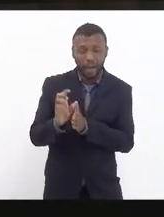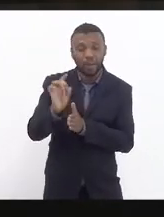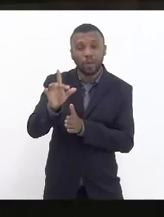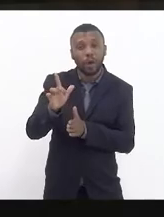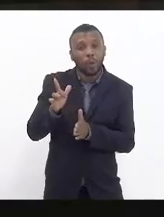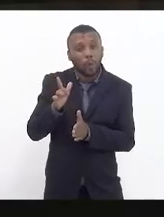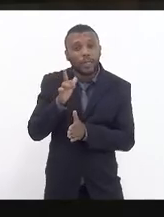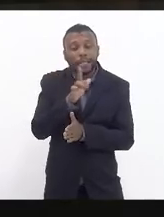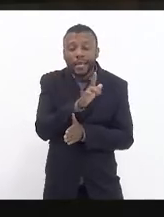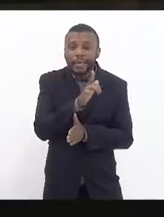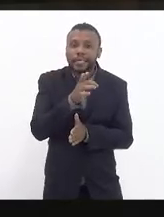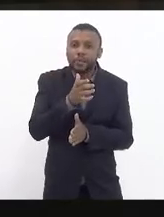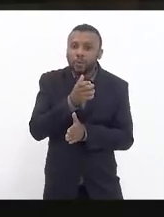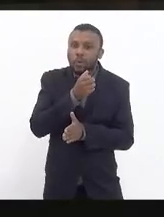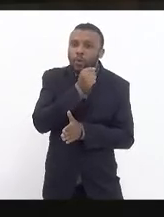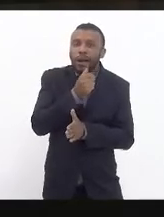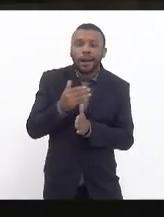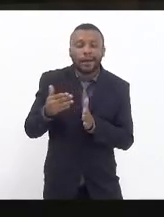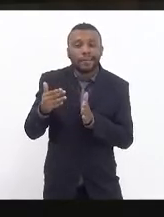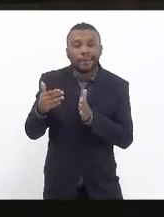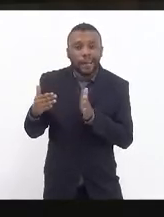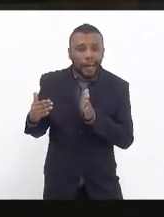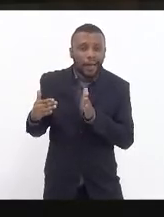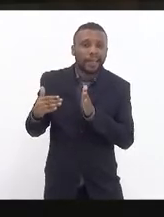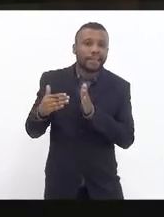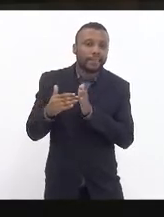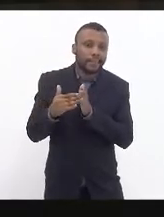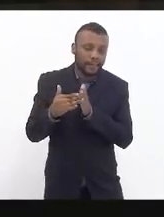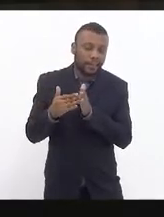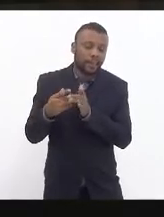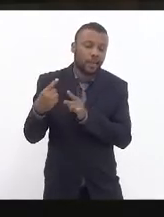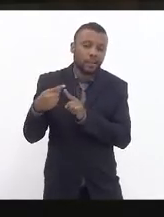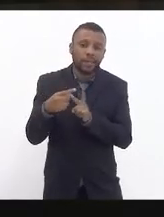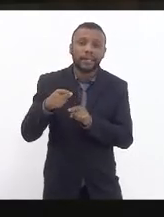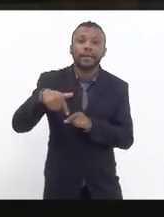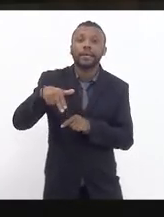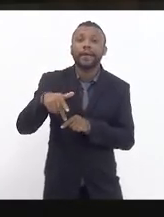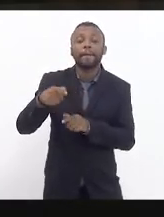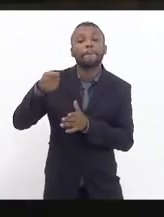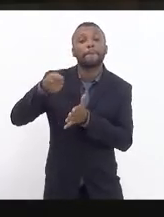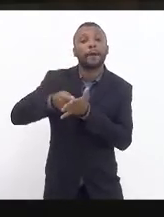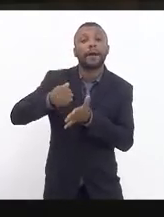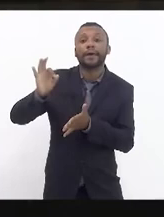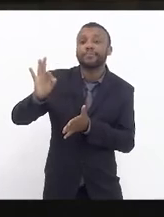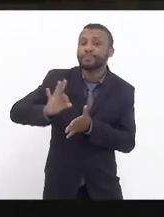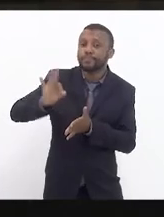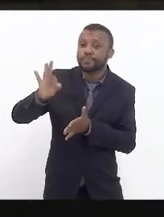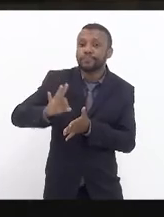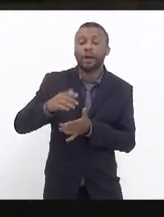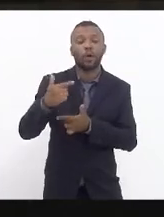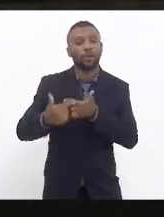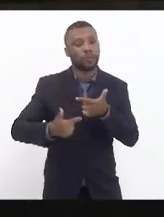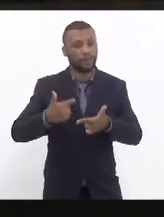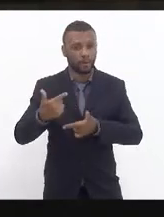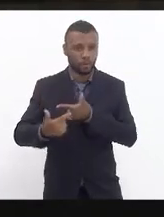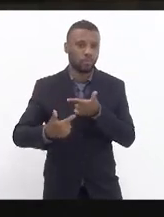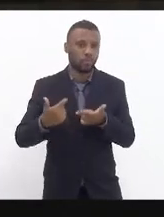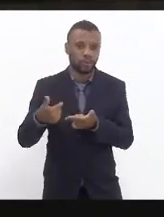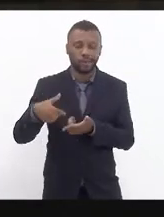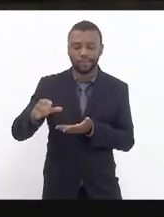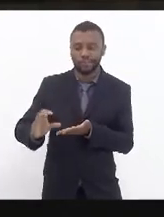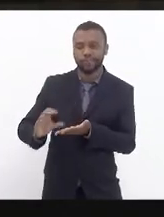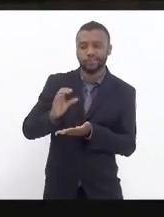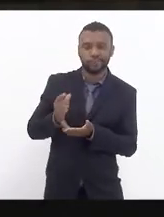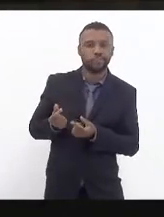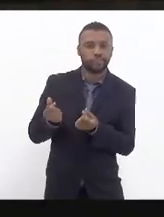consegue sobreviver até hoje do jeito que está porque quem paga a tarifa é o trabalhador que ela só vive de tarifa então quem ela tinha